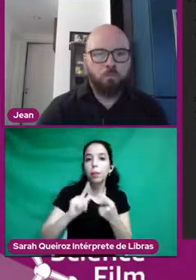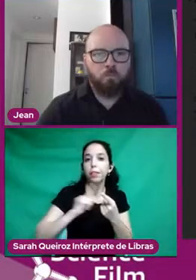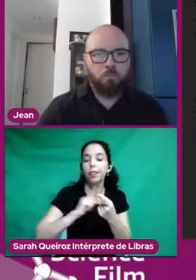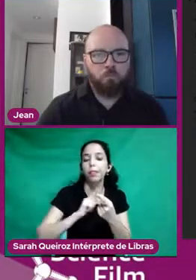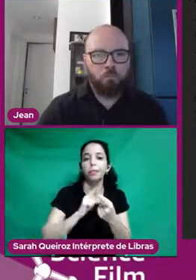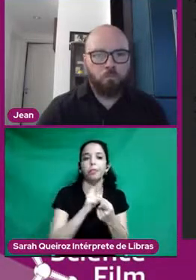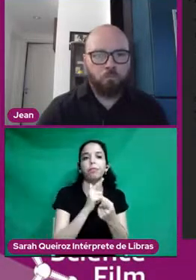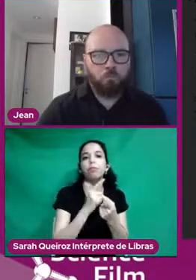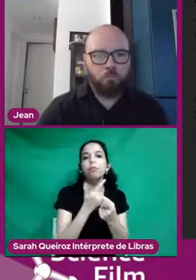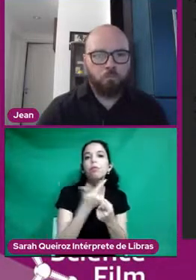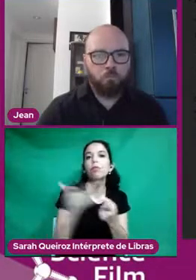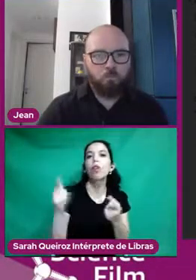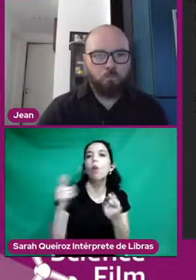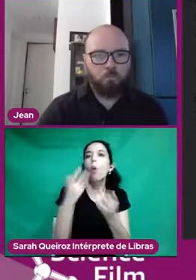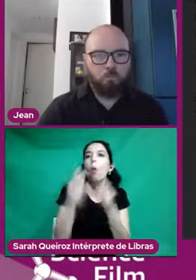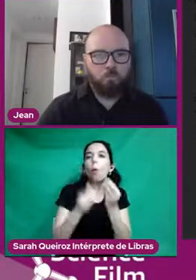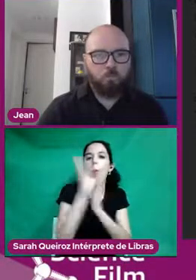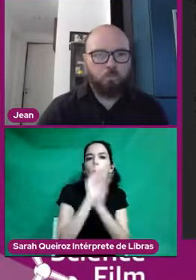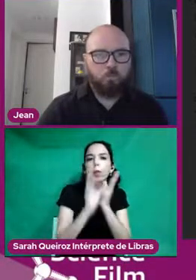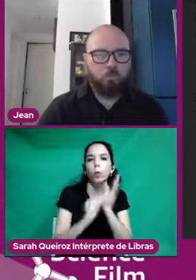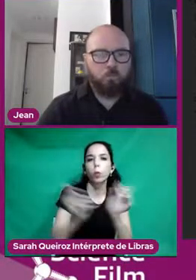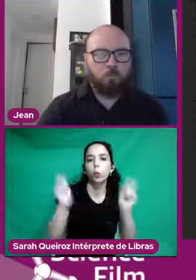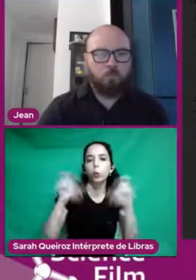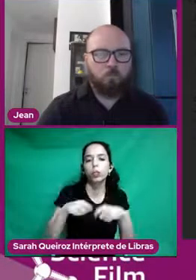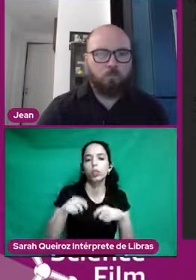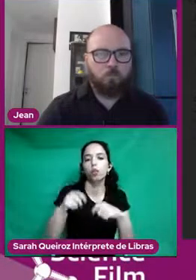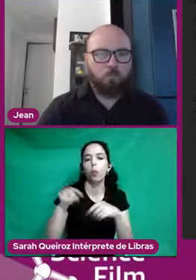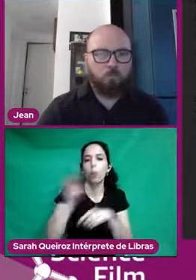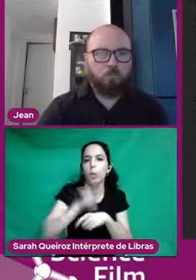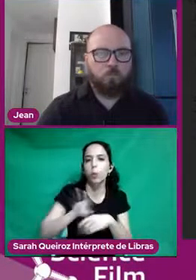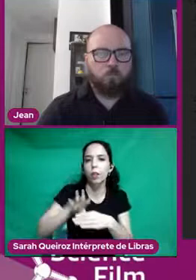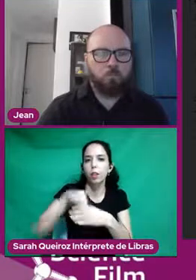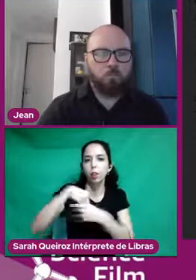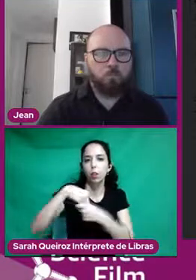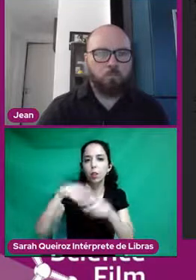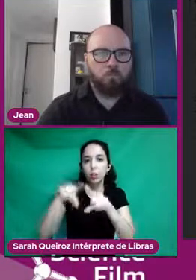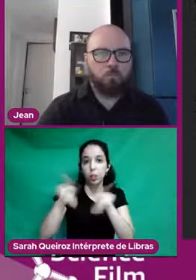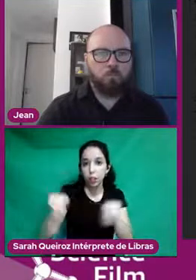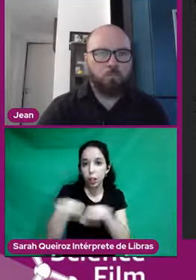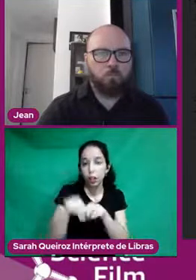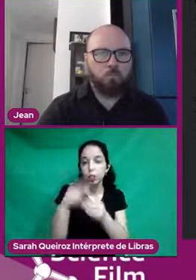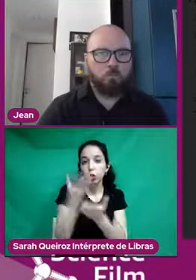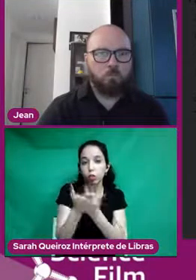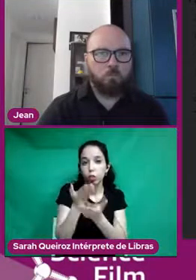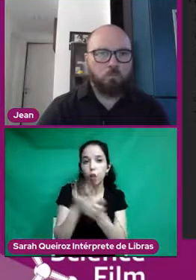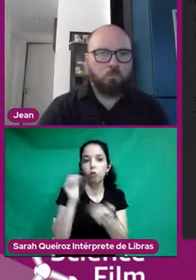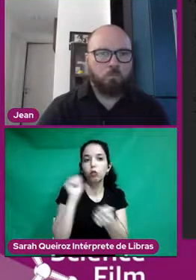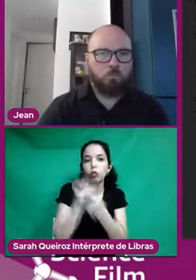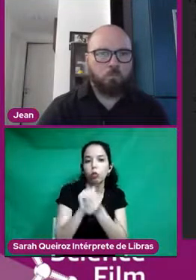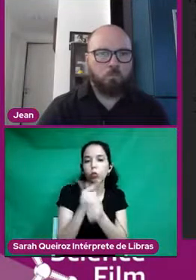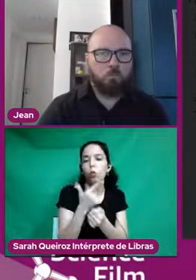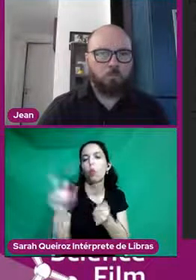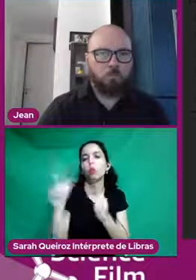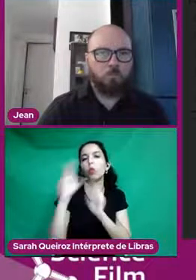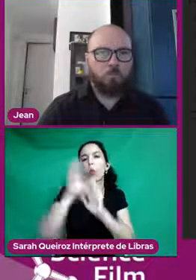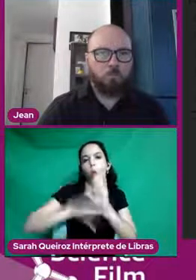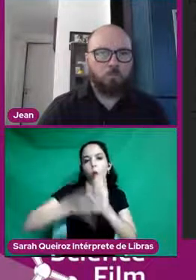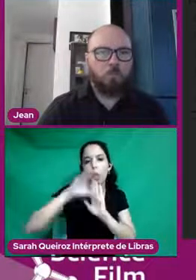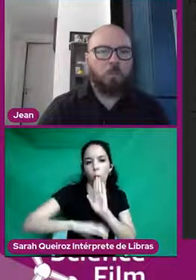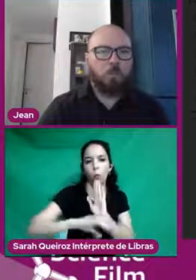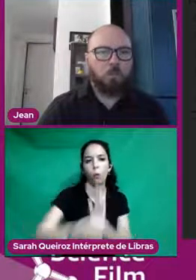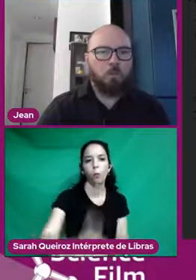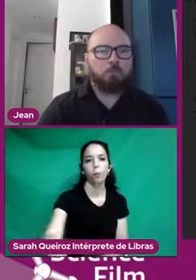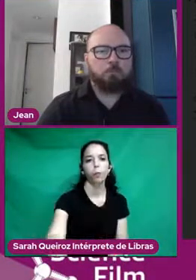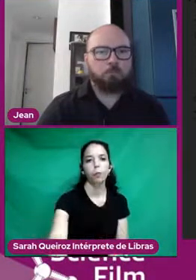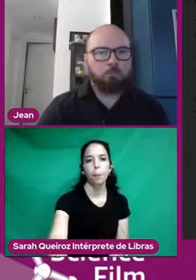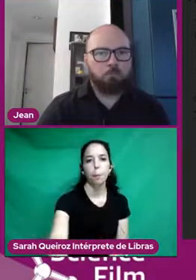Como que esse conteúdo pode ser abordado mais para frente em sala de aula junto com outros currículos. Então